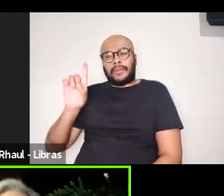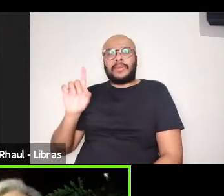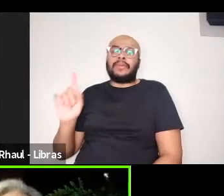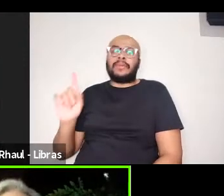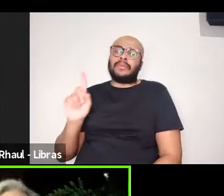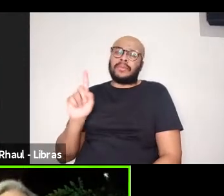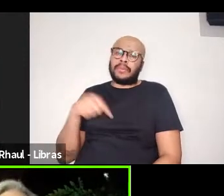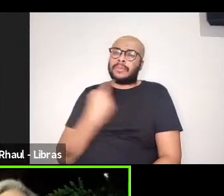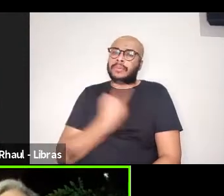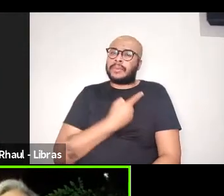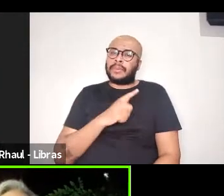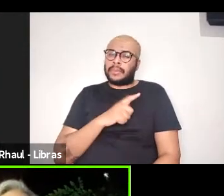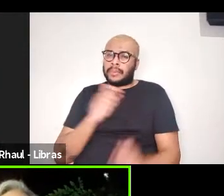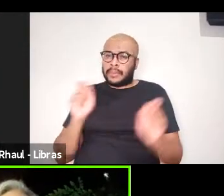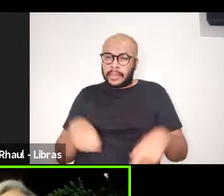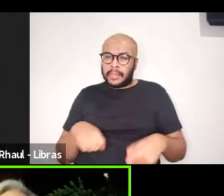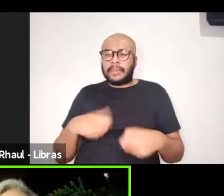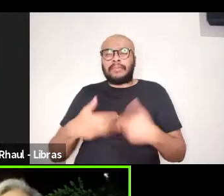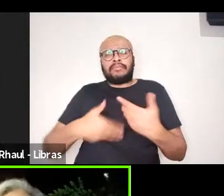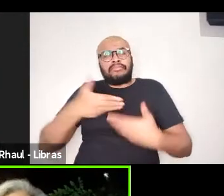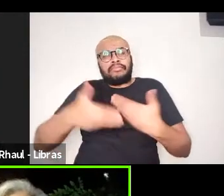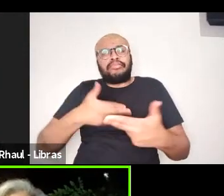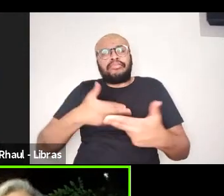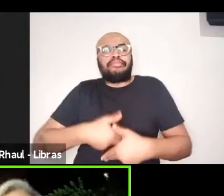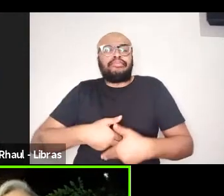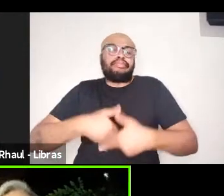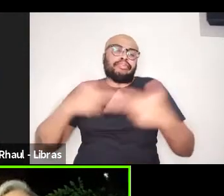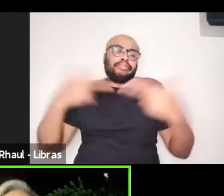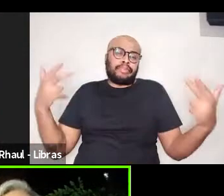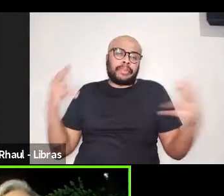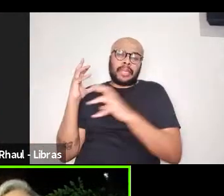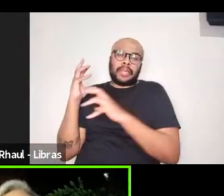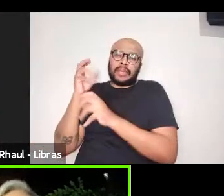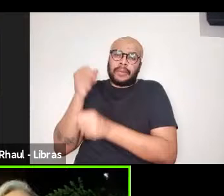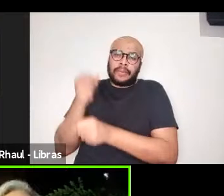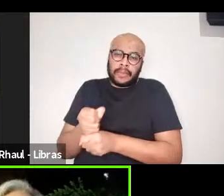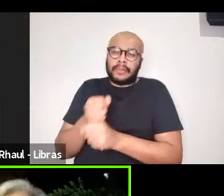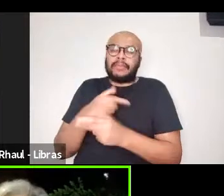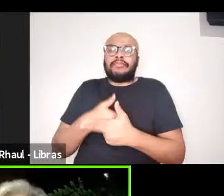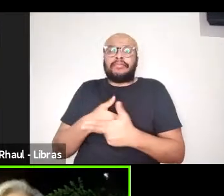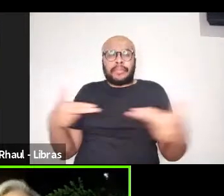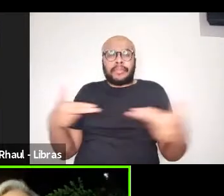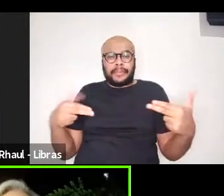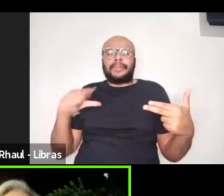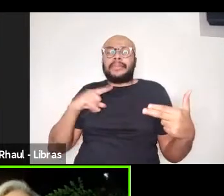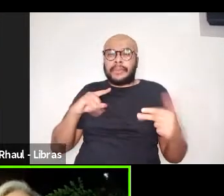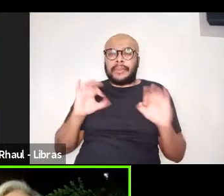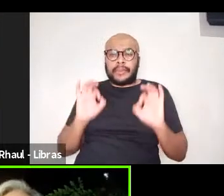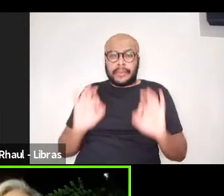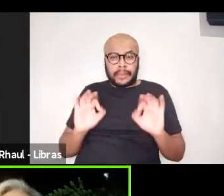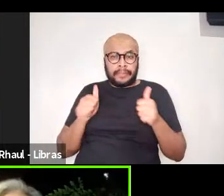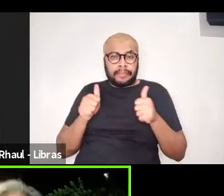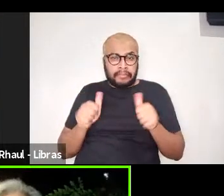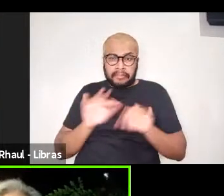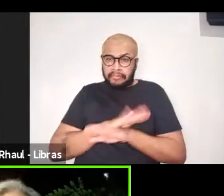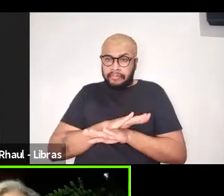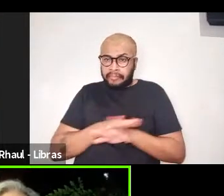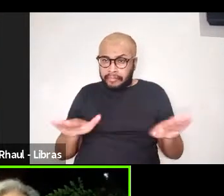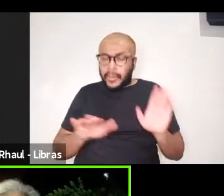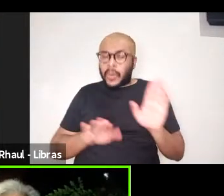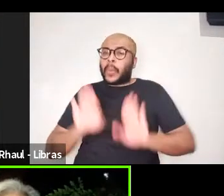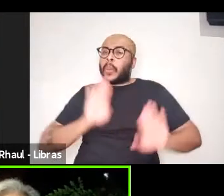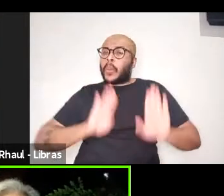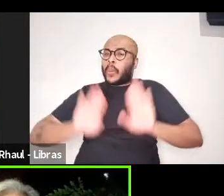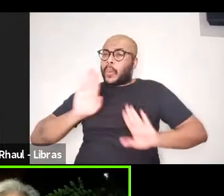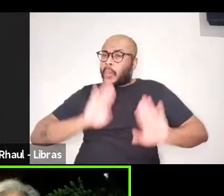submetidos a todo o crivo de revisão às cegas e tal da resenha, com todos os cuidados